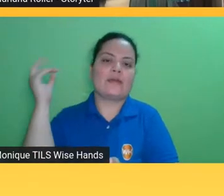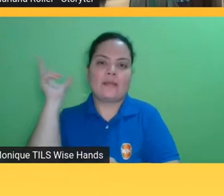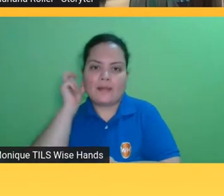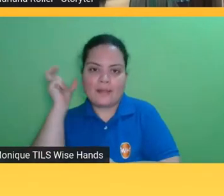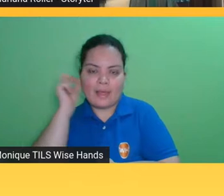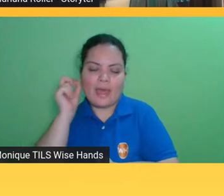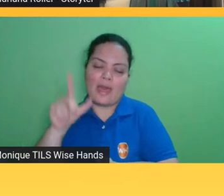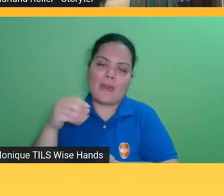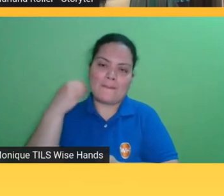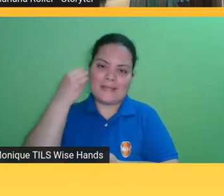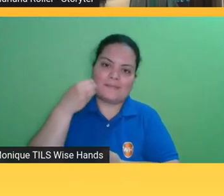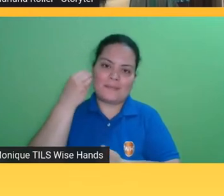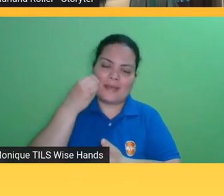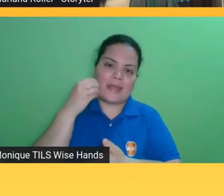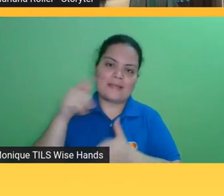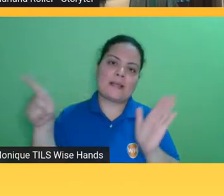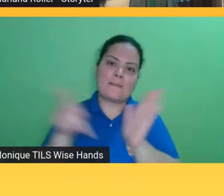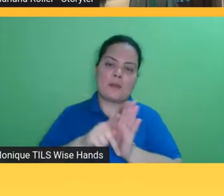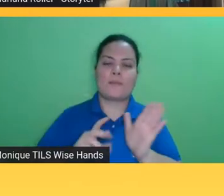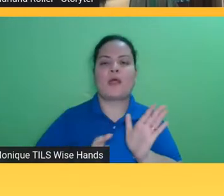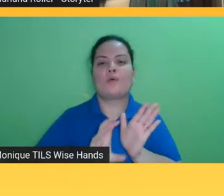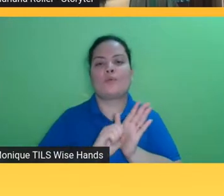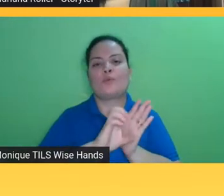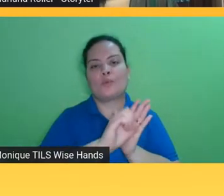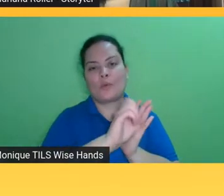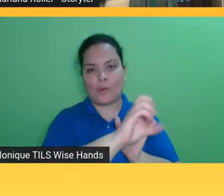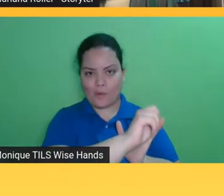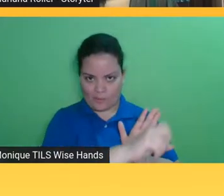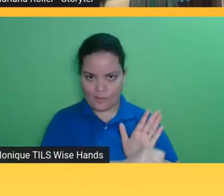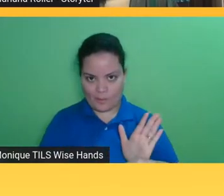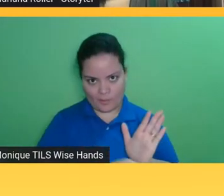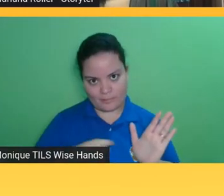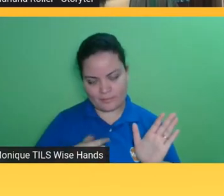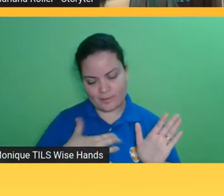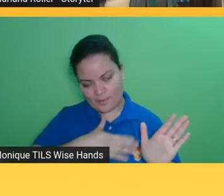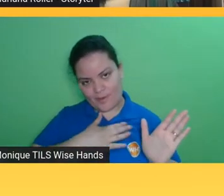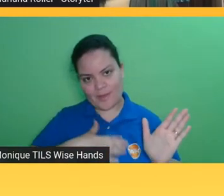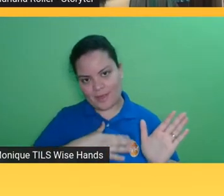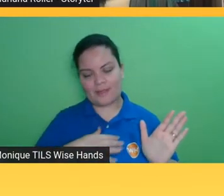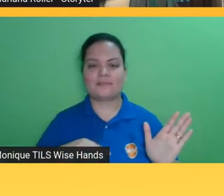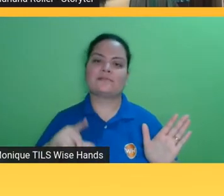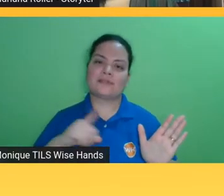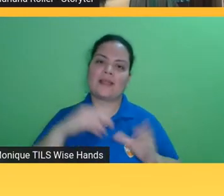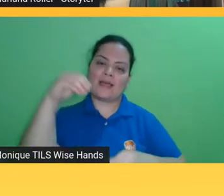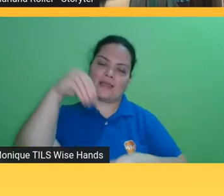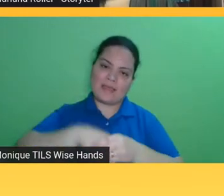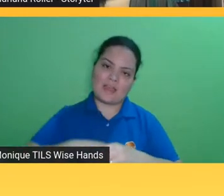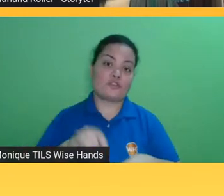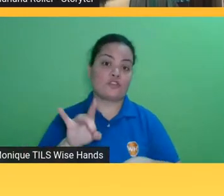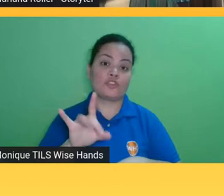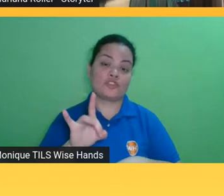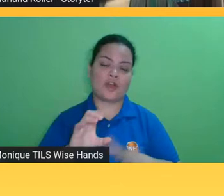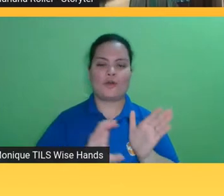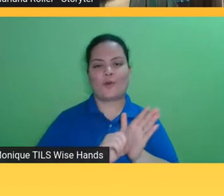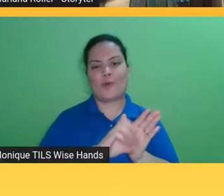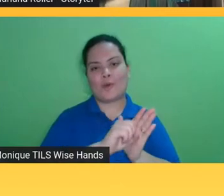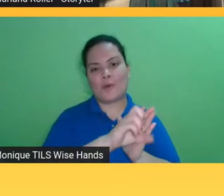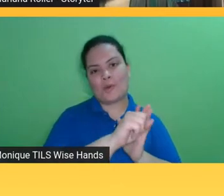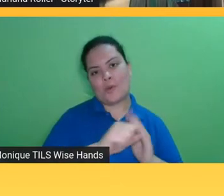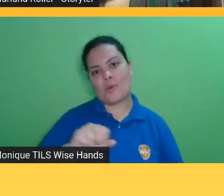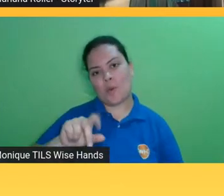eles fizeram uma série de livros que estão disponíveis só no google play e que são